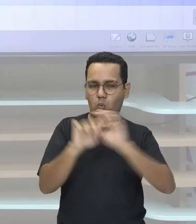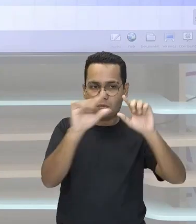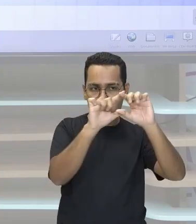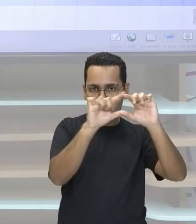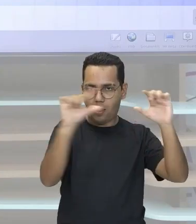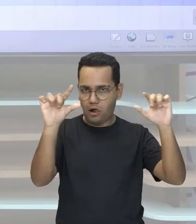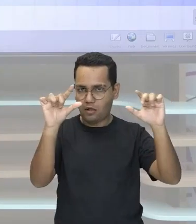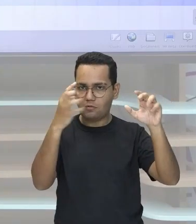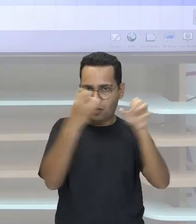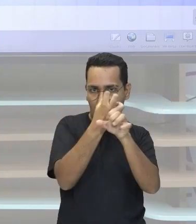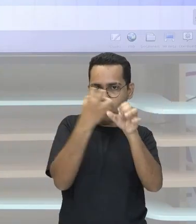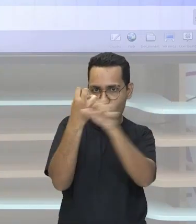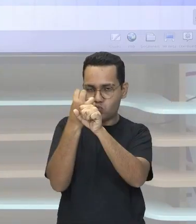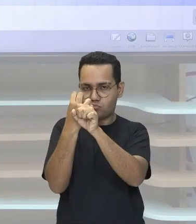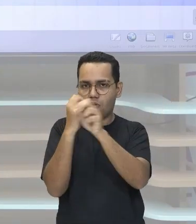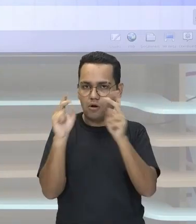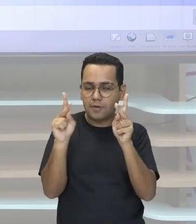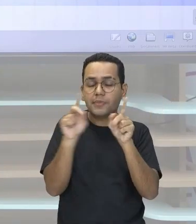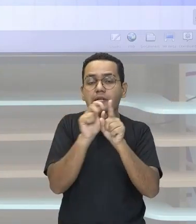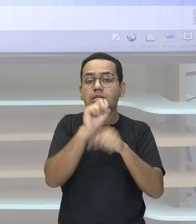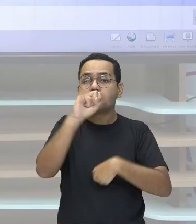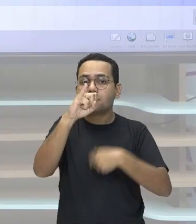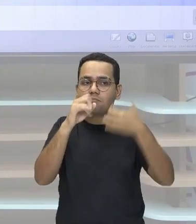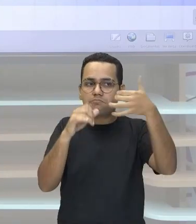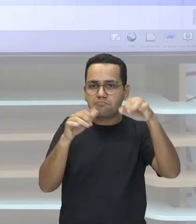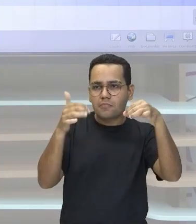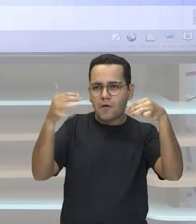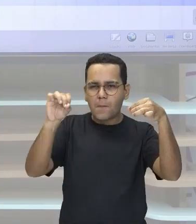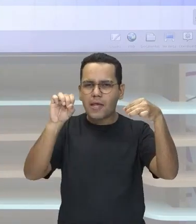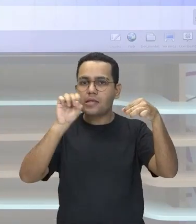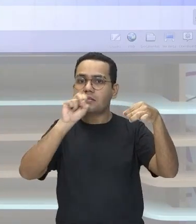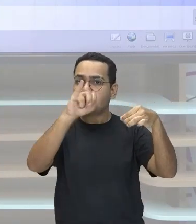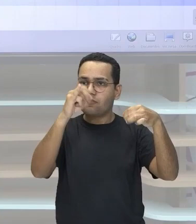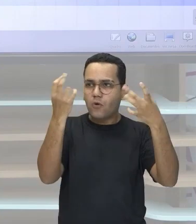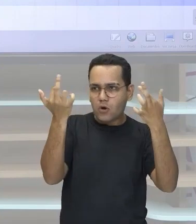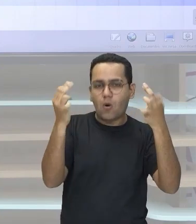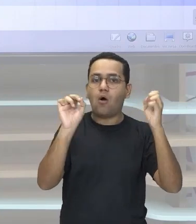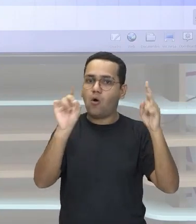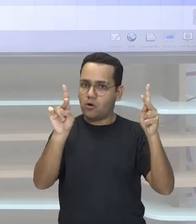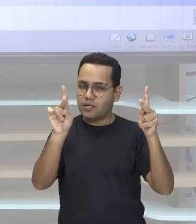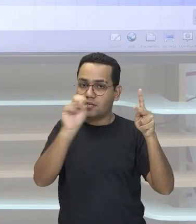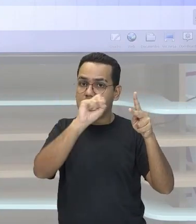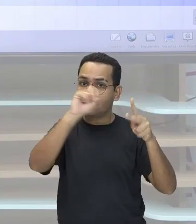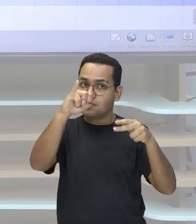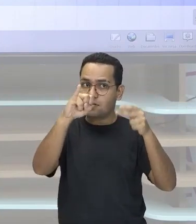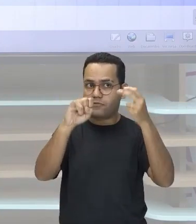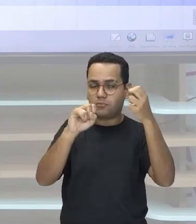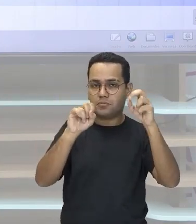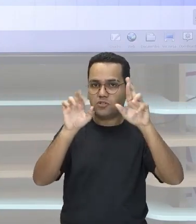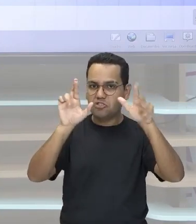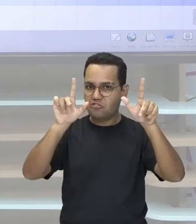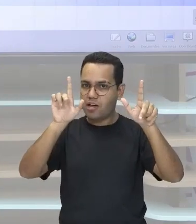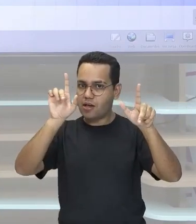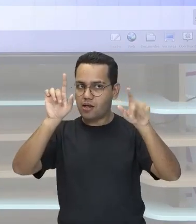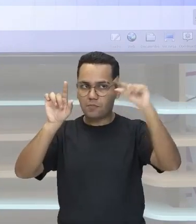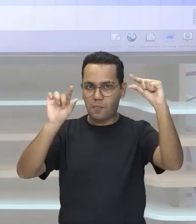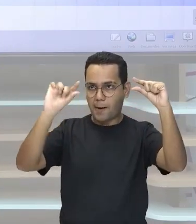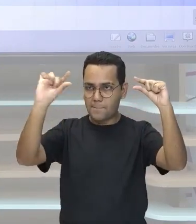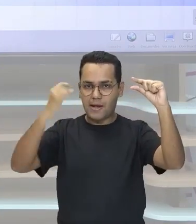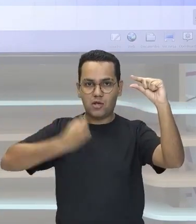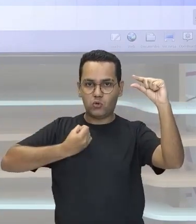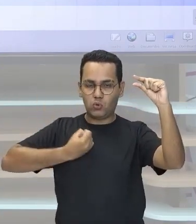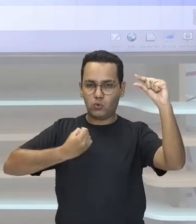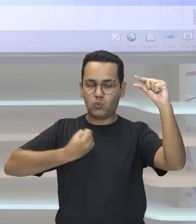São iguais É o primeiro passo Beleza Se elas já estiverem Ok Opera Os coeficientes Ah